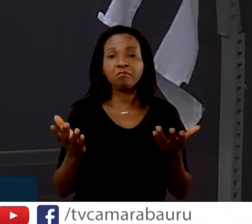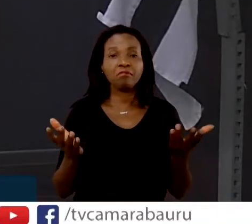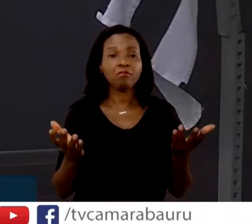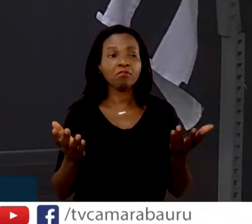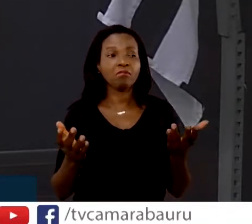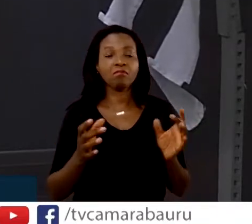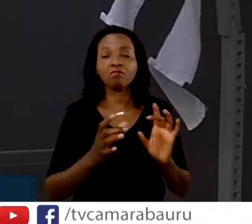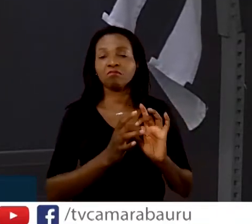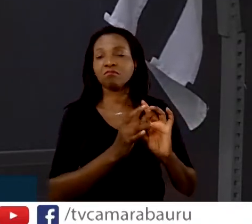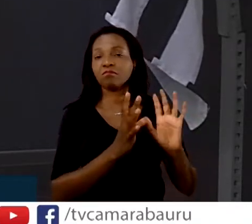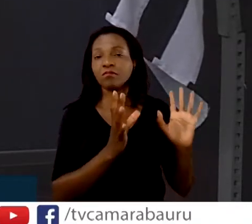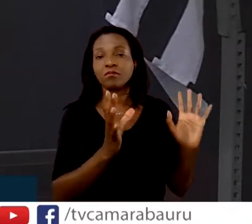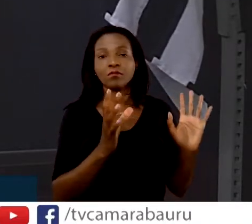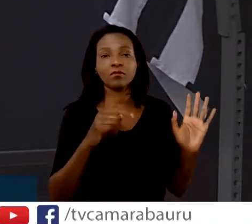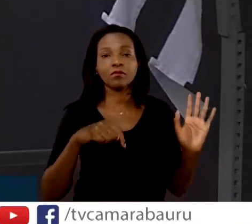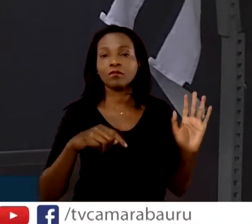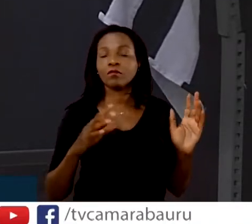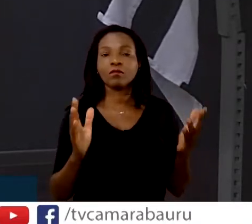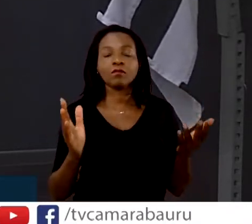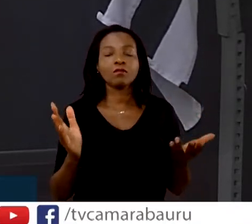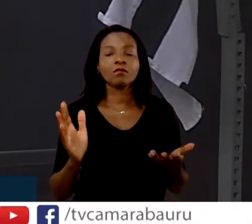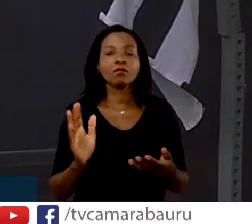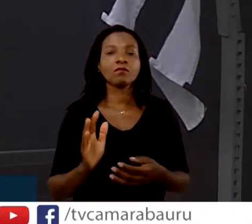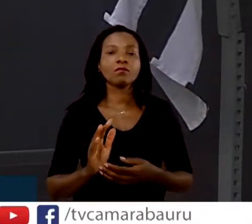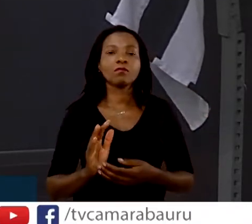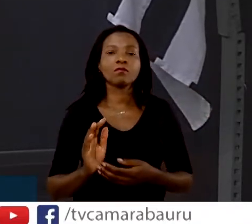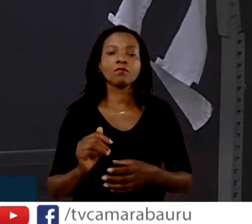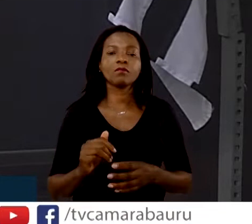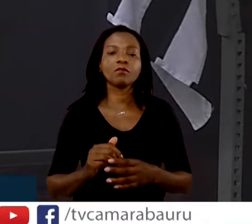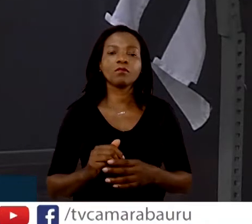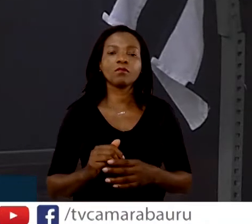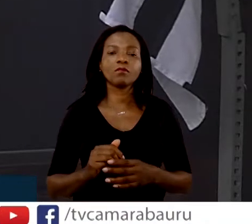prefeito. É isso. Não, espera aí.